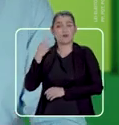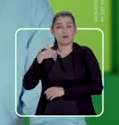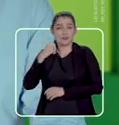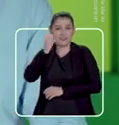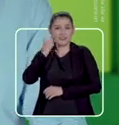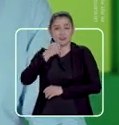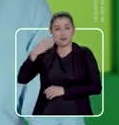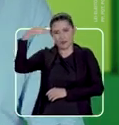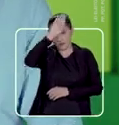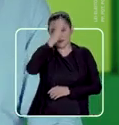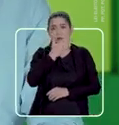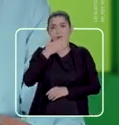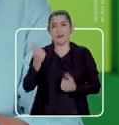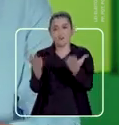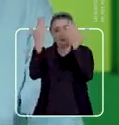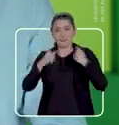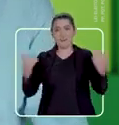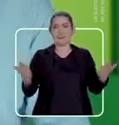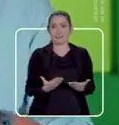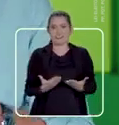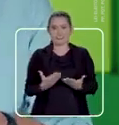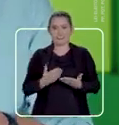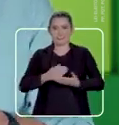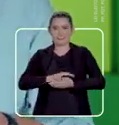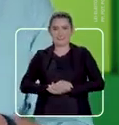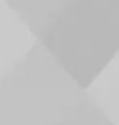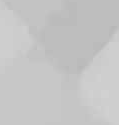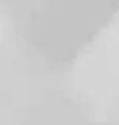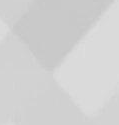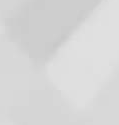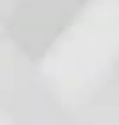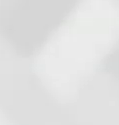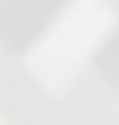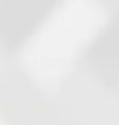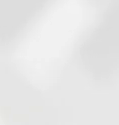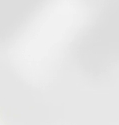Com Ney Senador e Bolsonaro, o melhor vem agora.